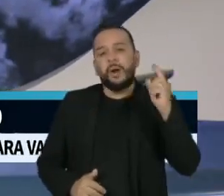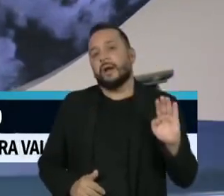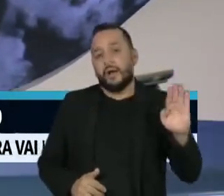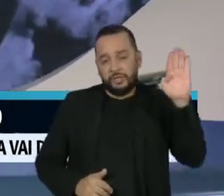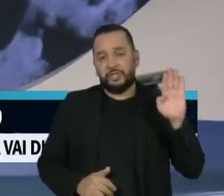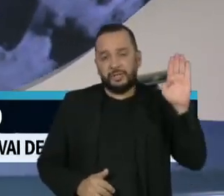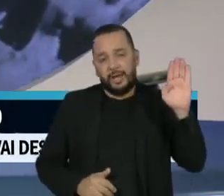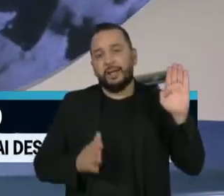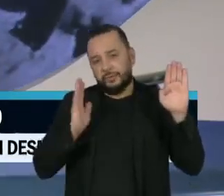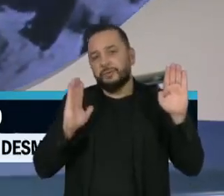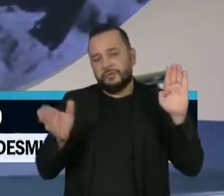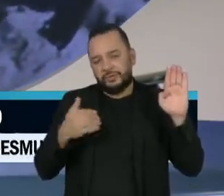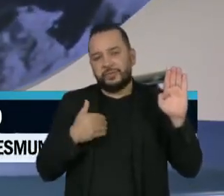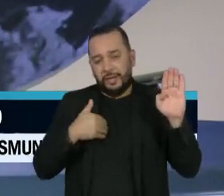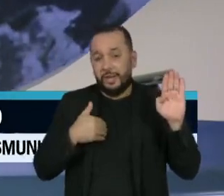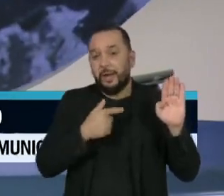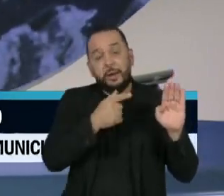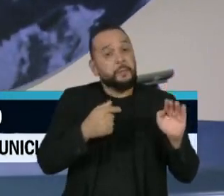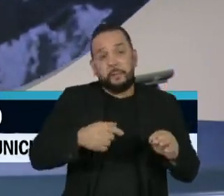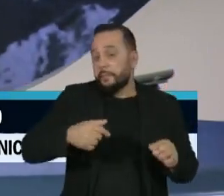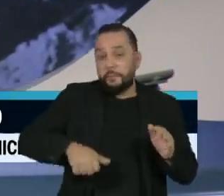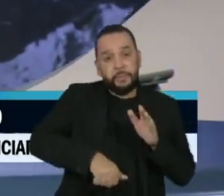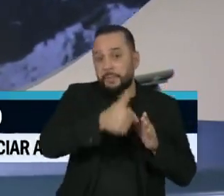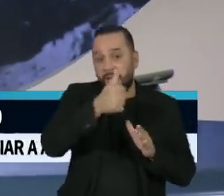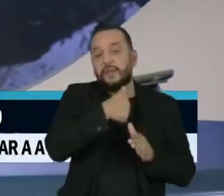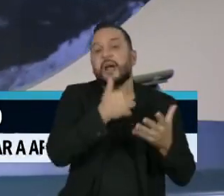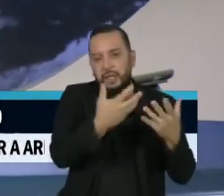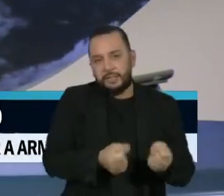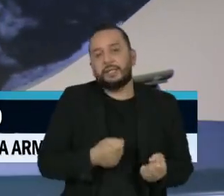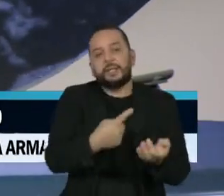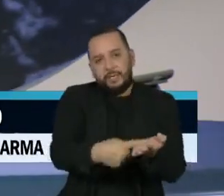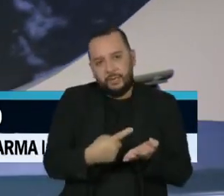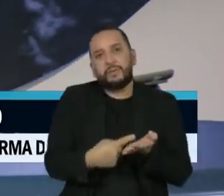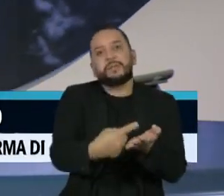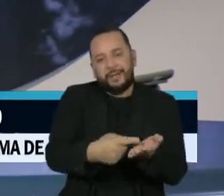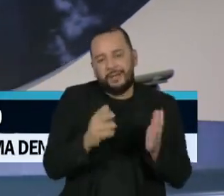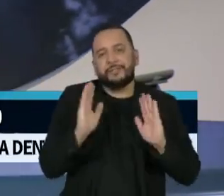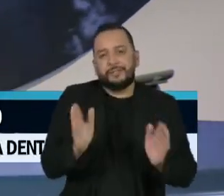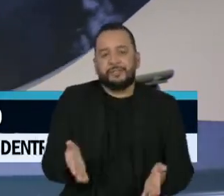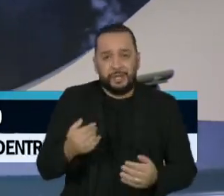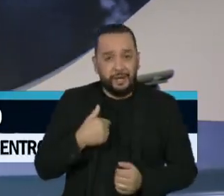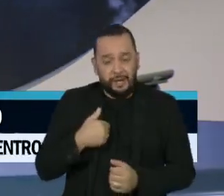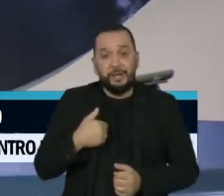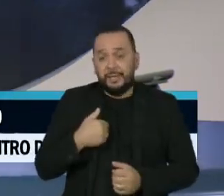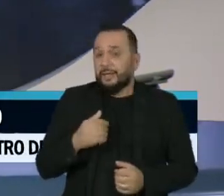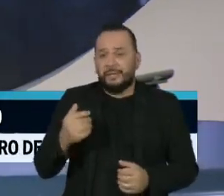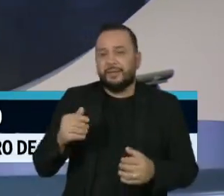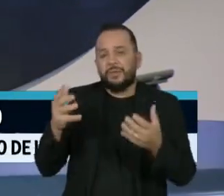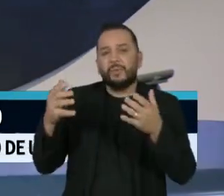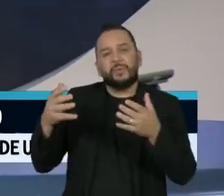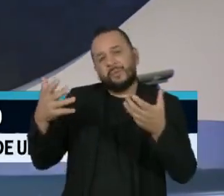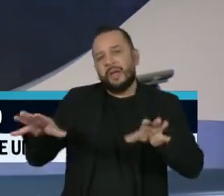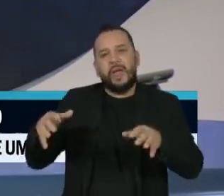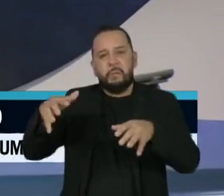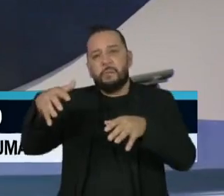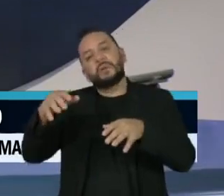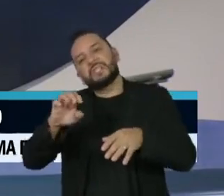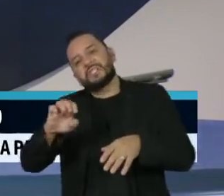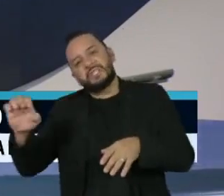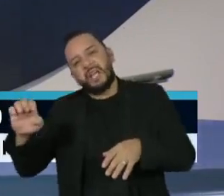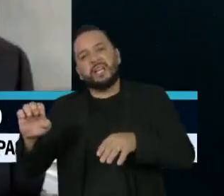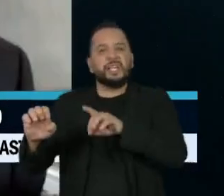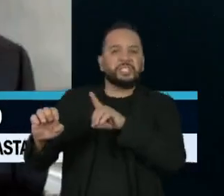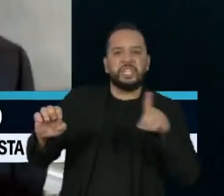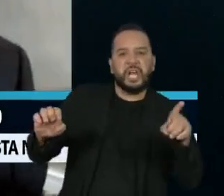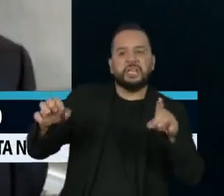É a primeira vez que o ex-governador aceita negociar a indicação desde o início da pré-campanha. O grupo quer fugir da polarização entre esquerda e